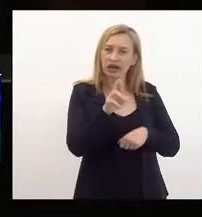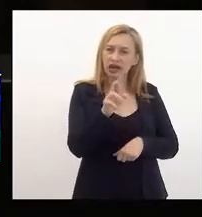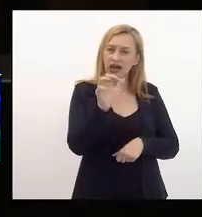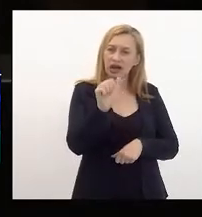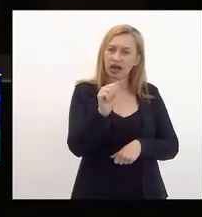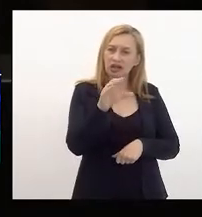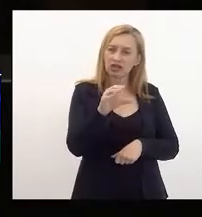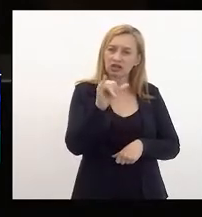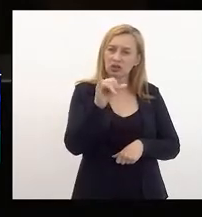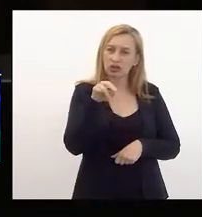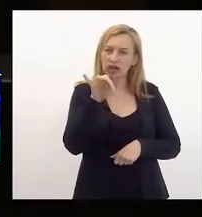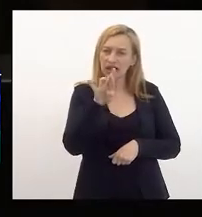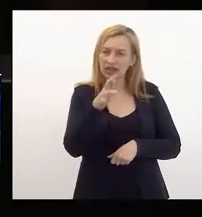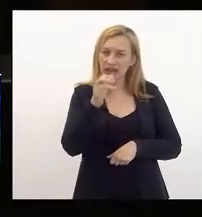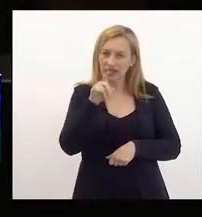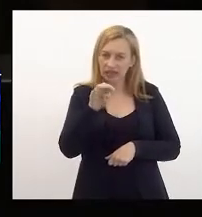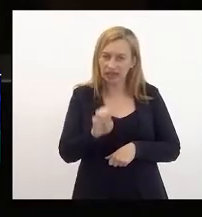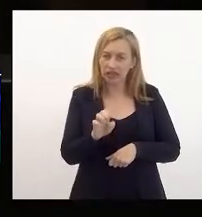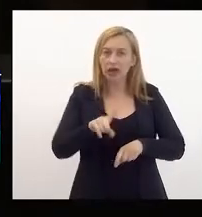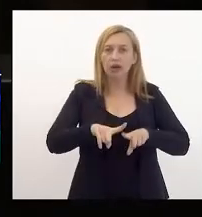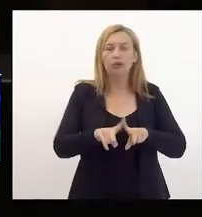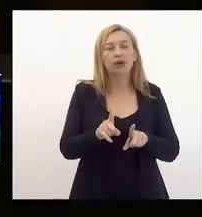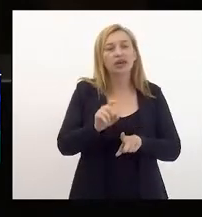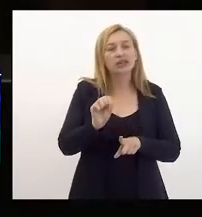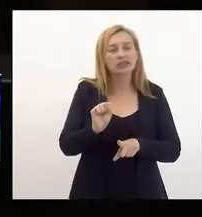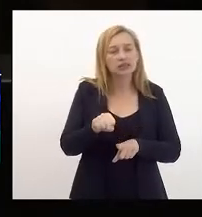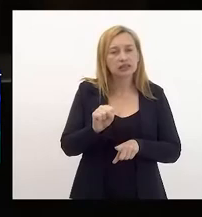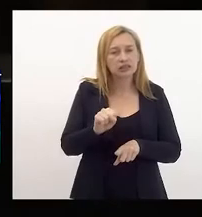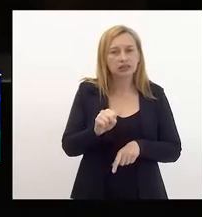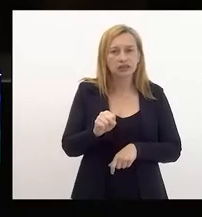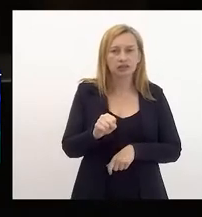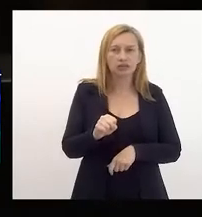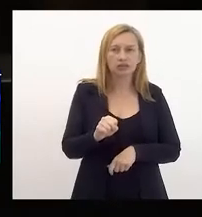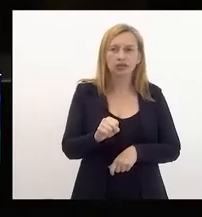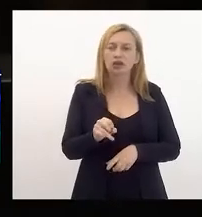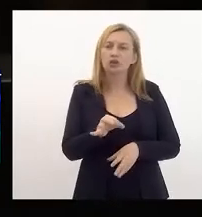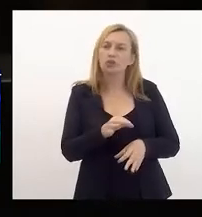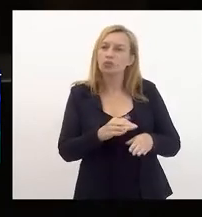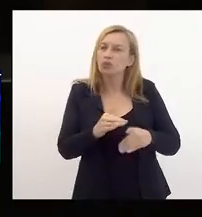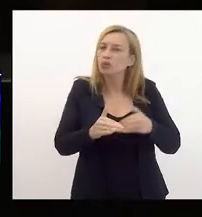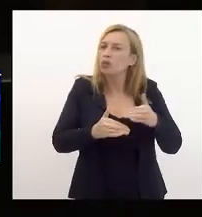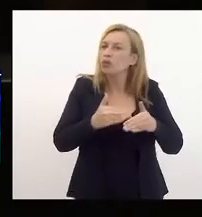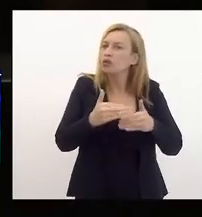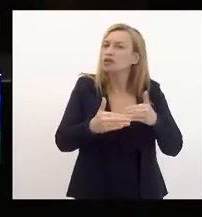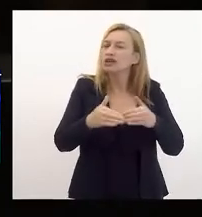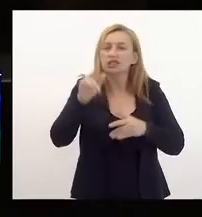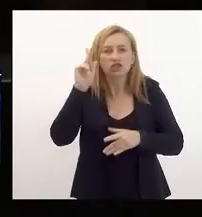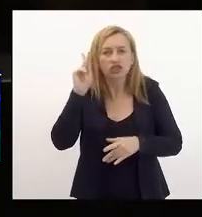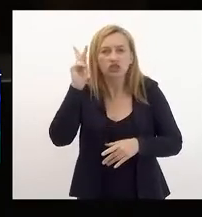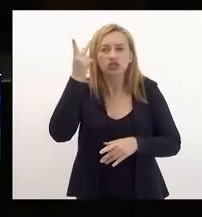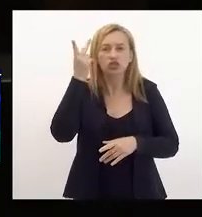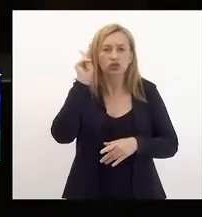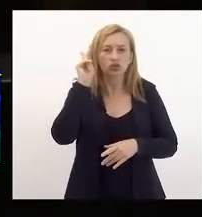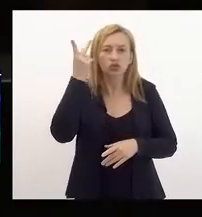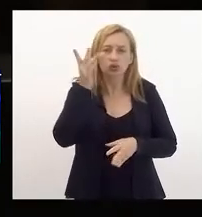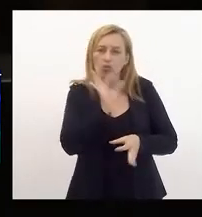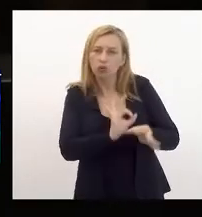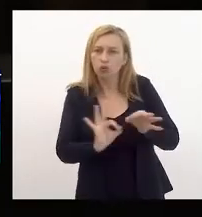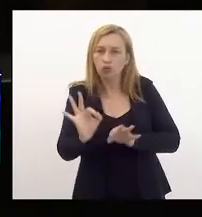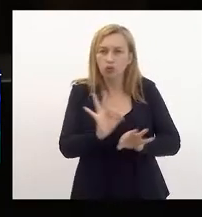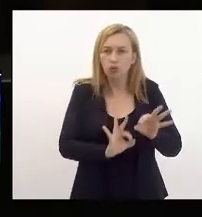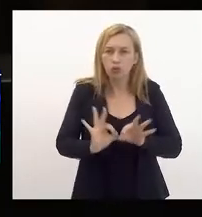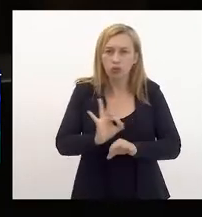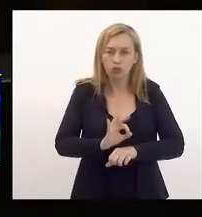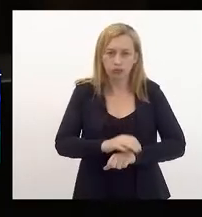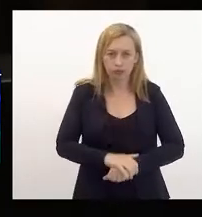instrumental, mas, acima de tudo, de um processo histórico de organização.